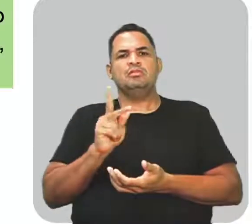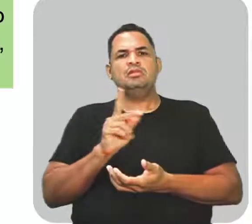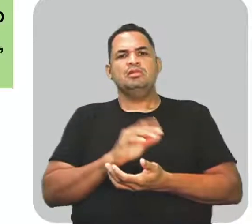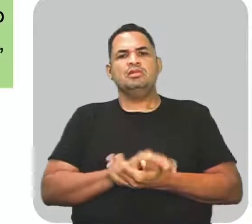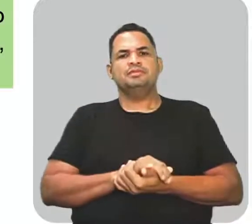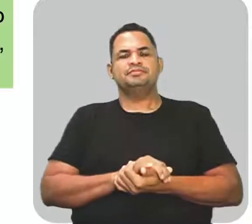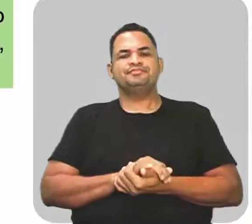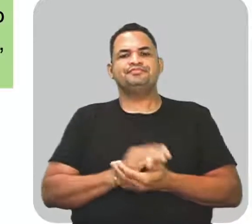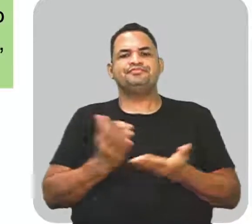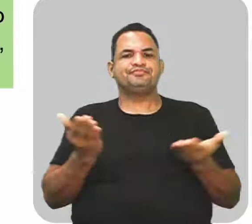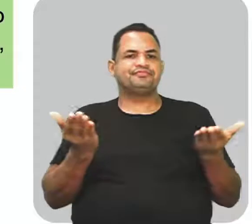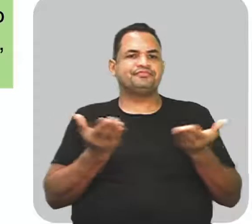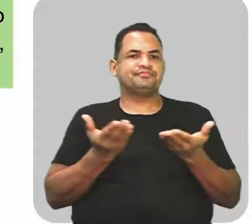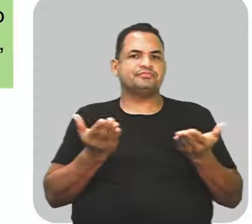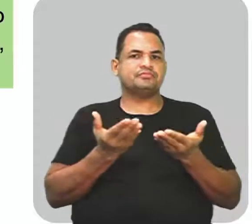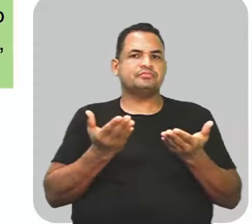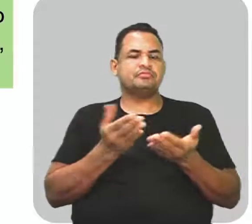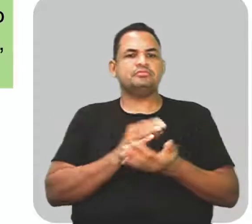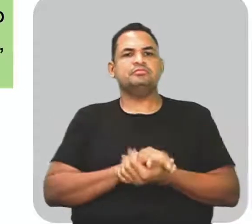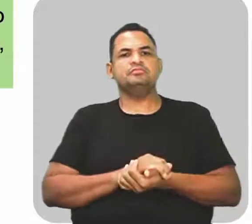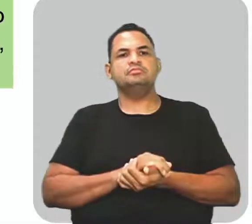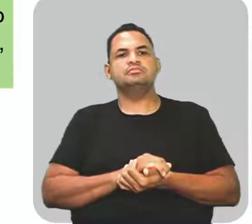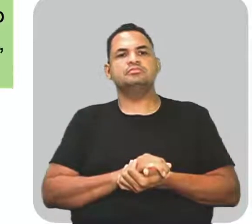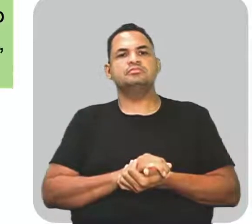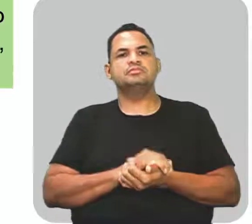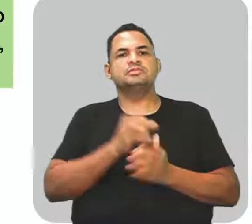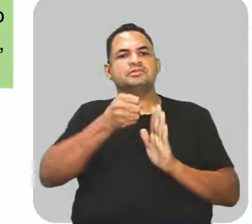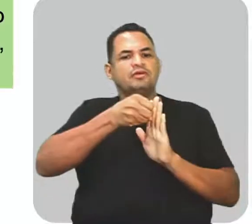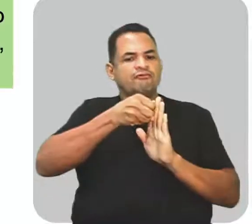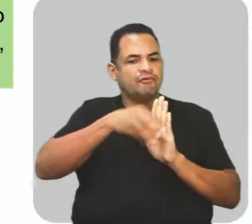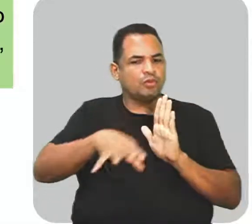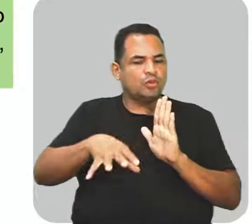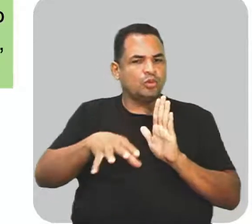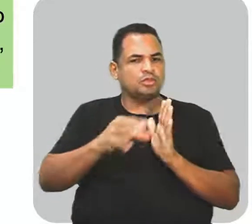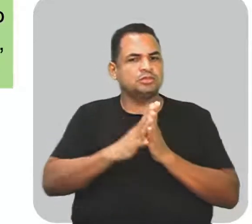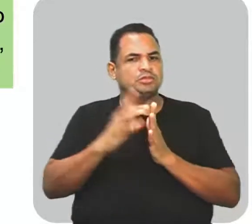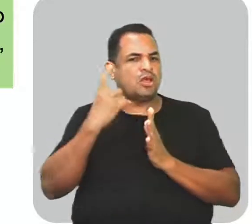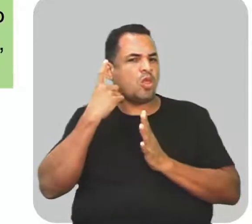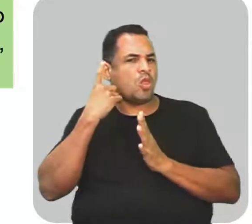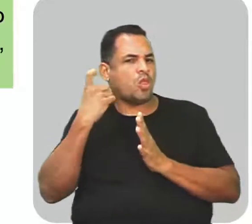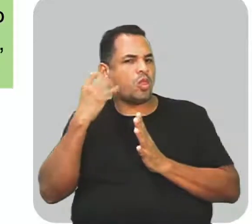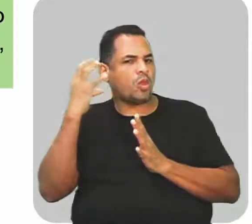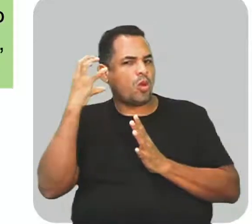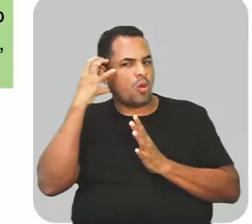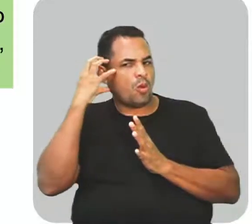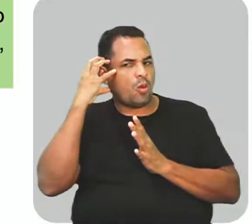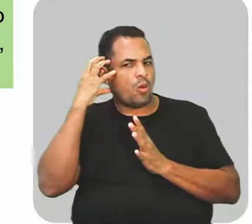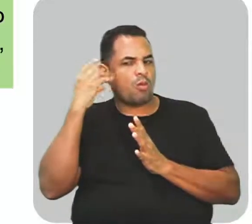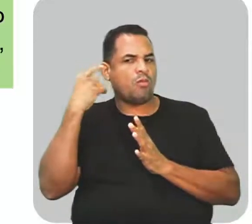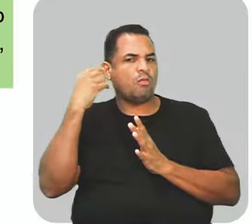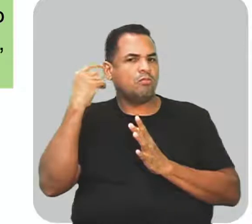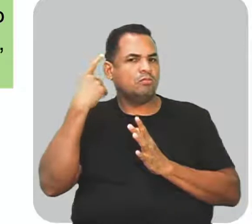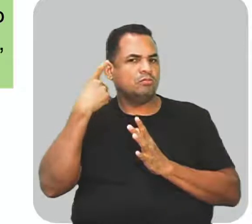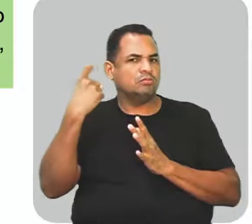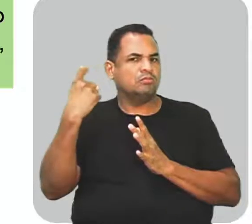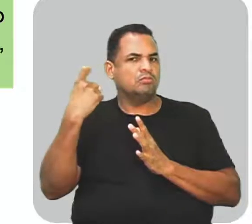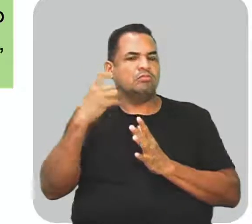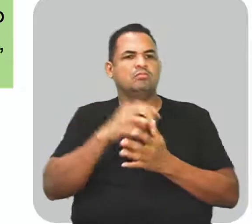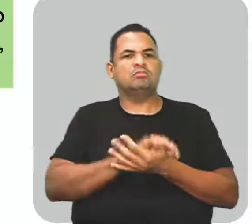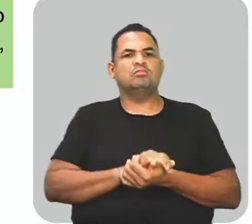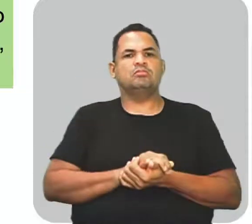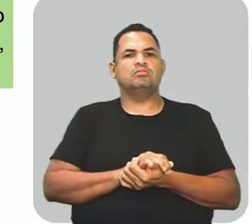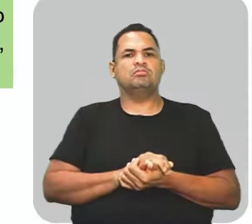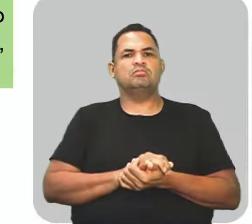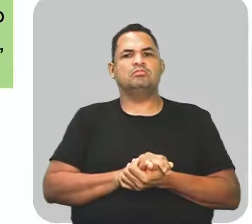Vamos falar da figura de som. Agora vai dar uma animada aí. Aí, calma, né? A figura de som